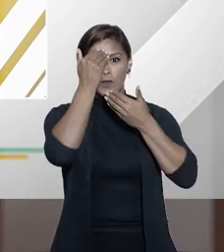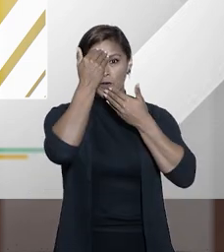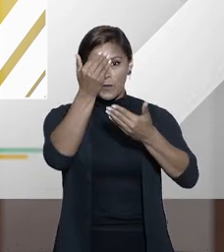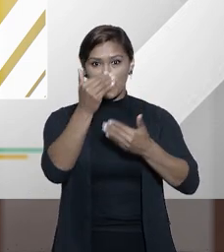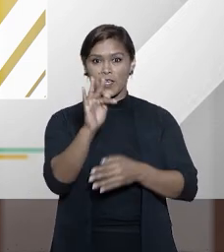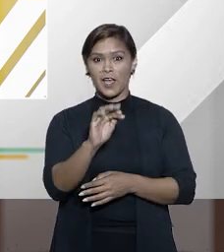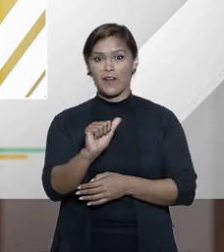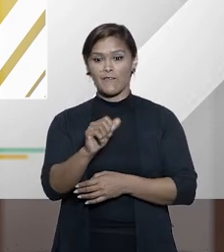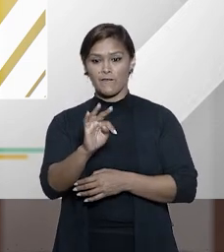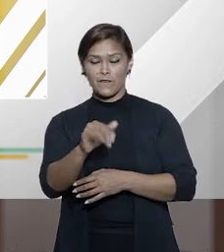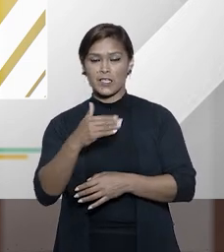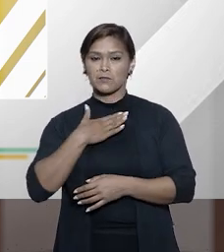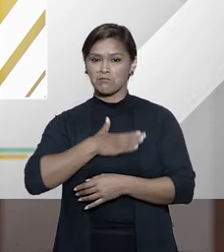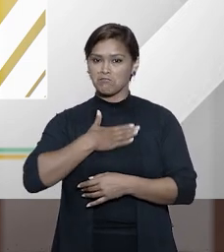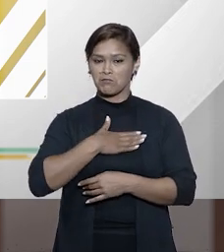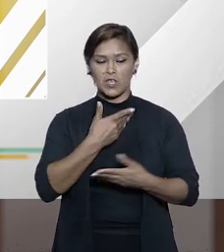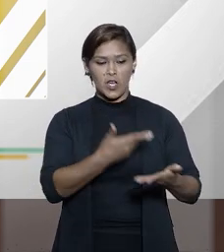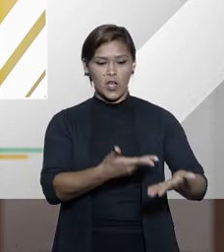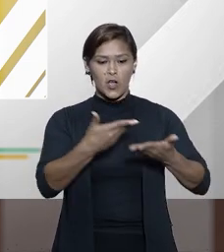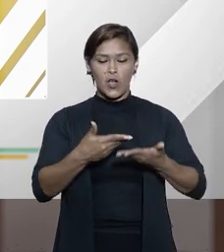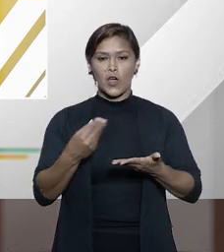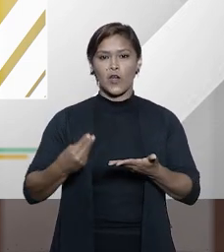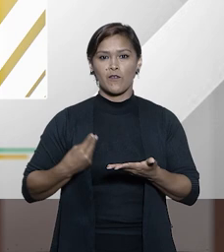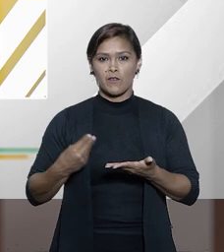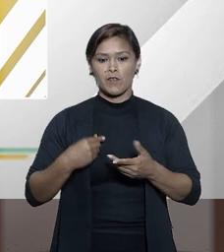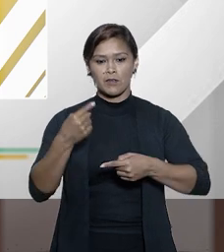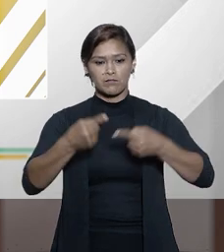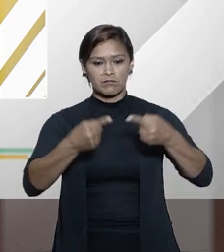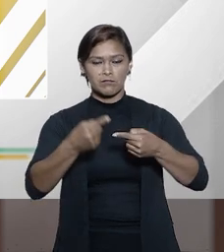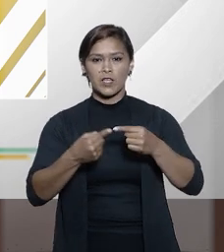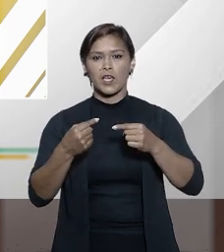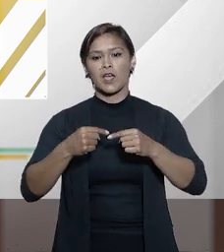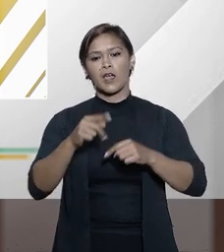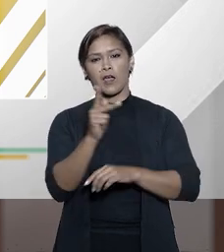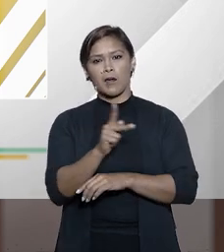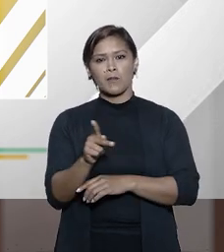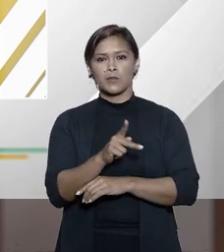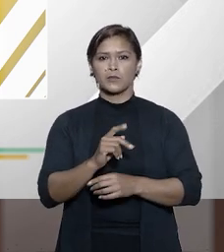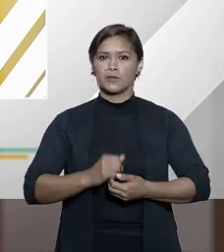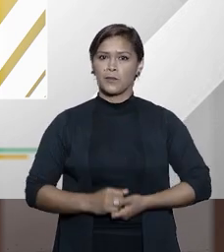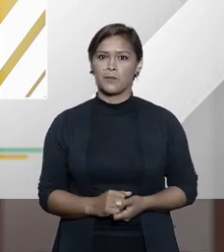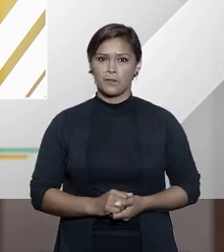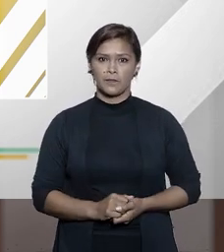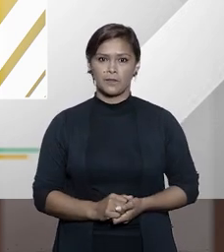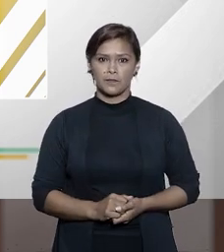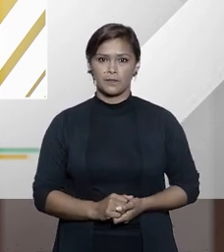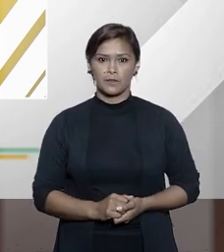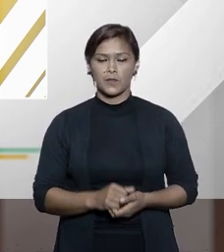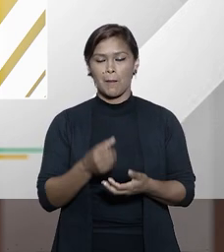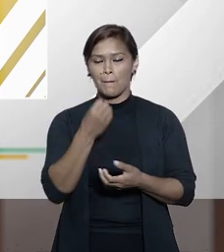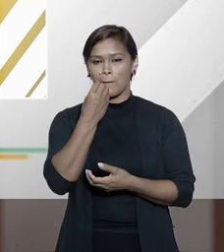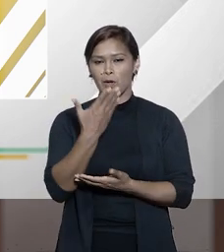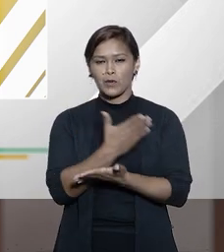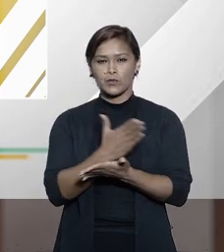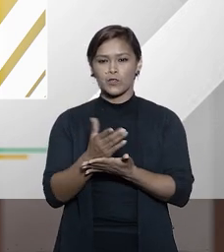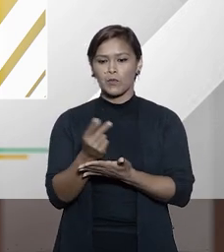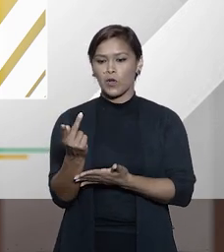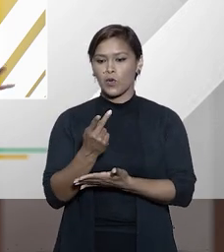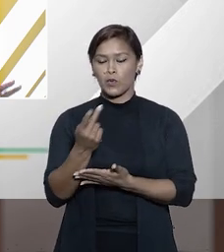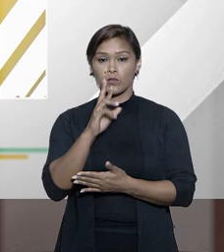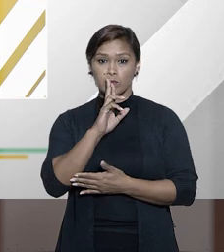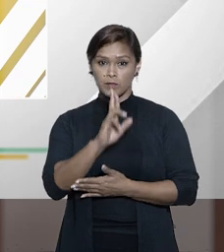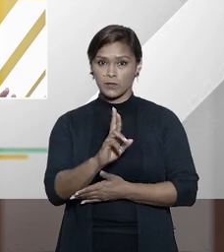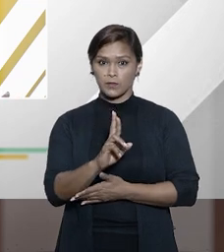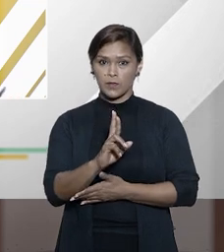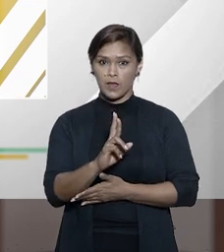Obrigado, Fátima. É um prazer estar aqui com vocês e debater com a professora Maria Rosa Lula. Bom, eu já começo com vocês